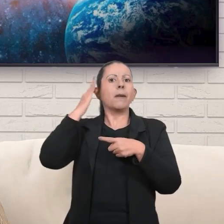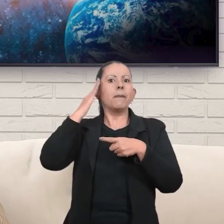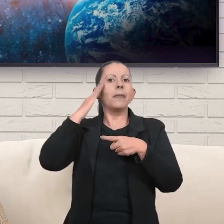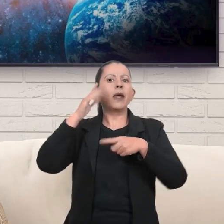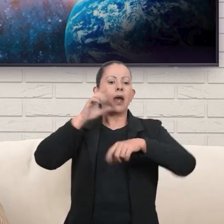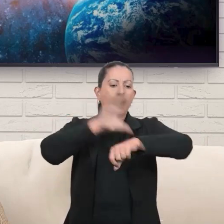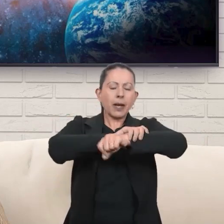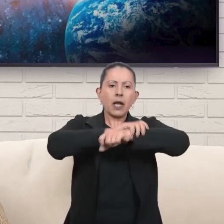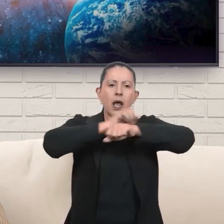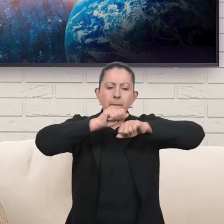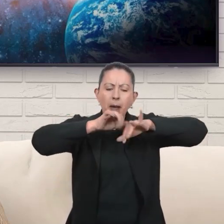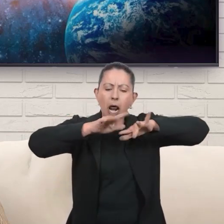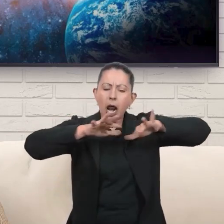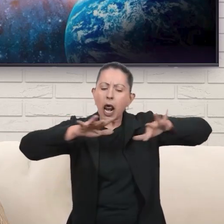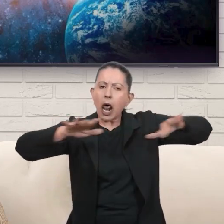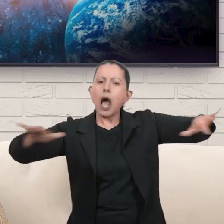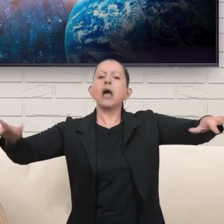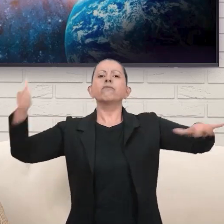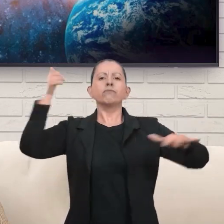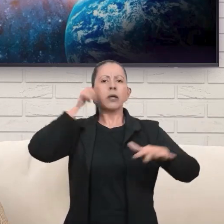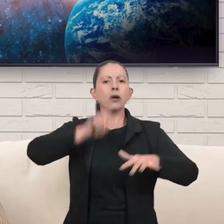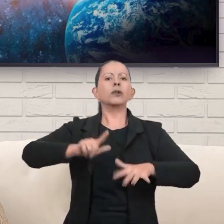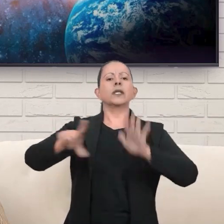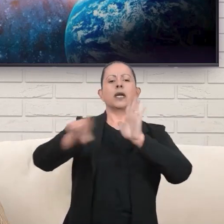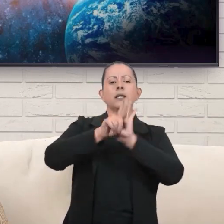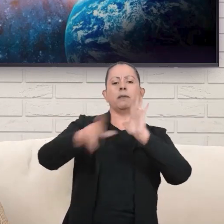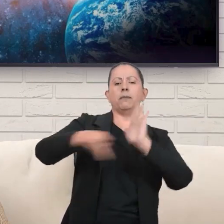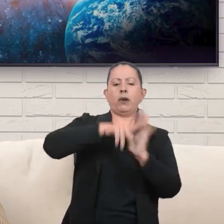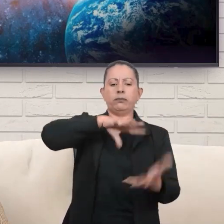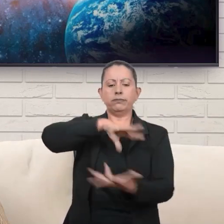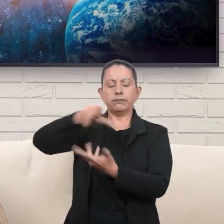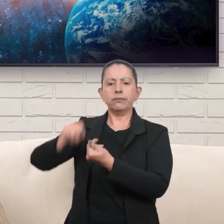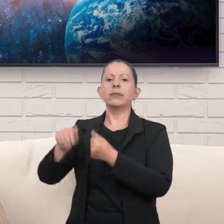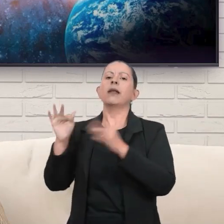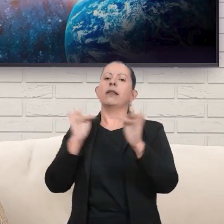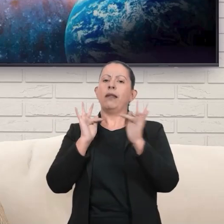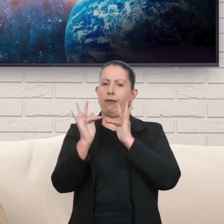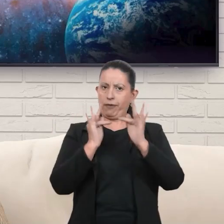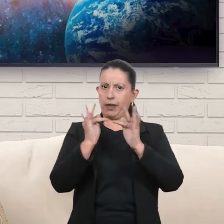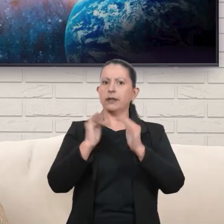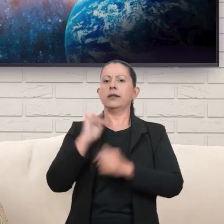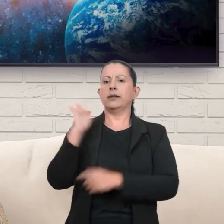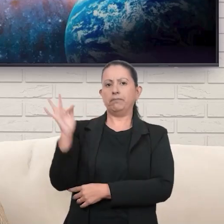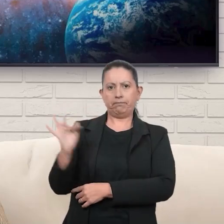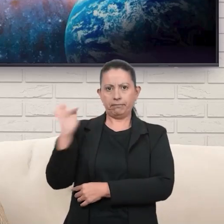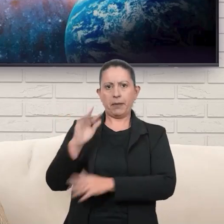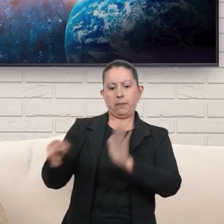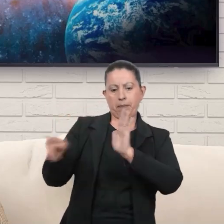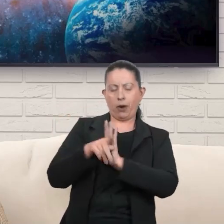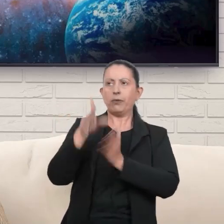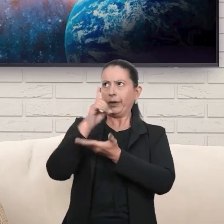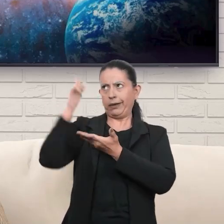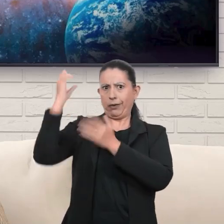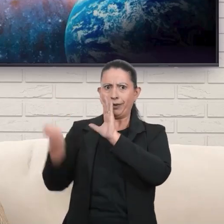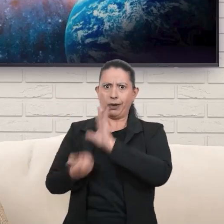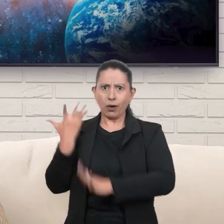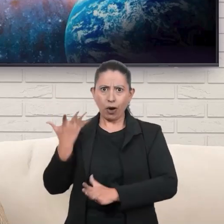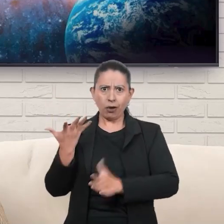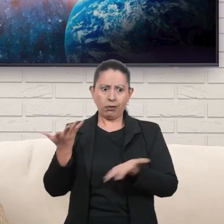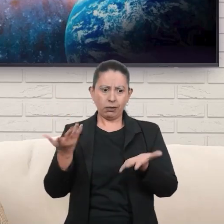matéria espalhada pelo universo ia seguir as leis universais da física que ele mesmo criou.